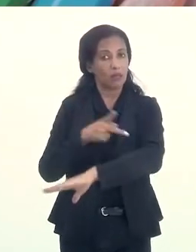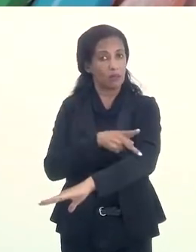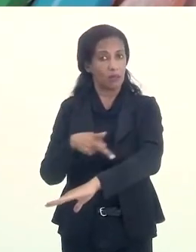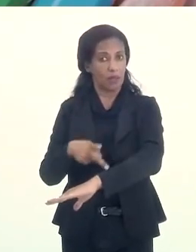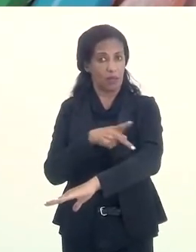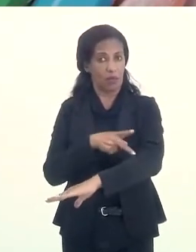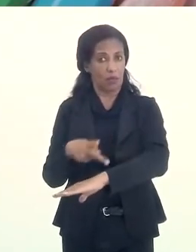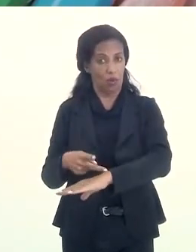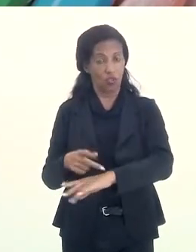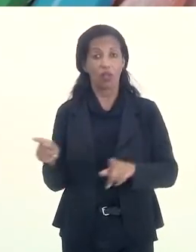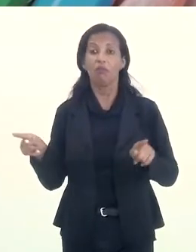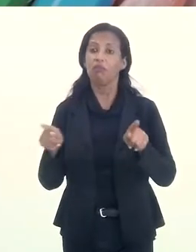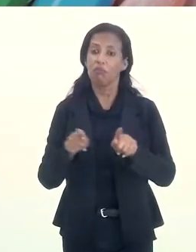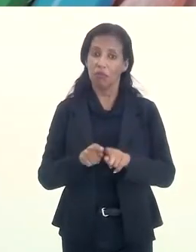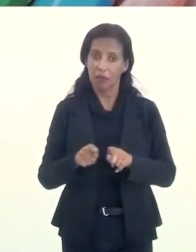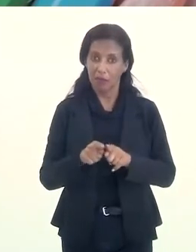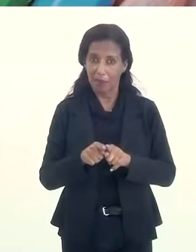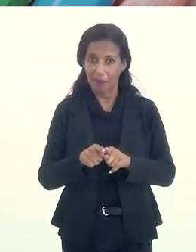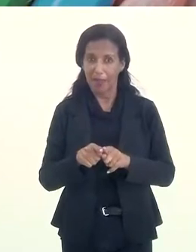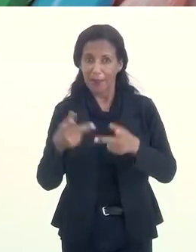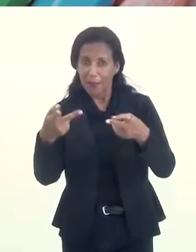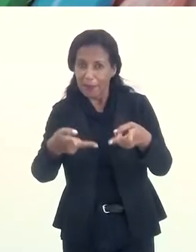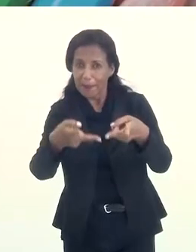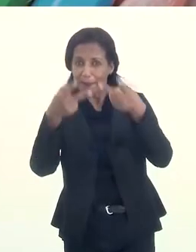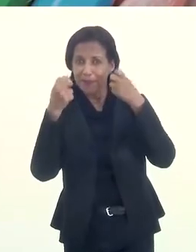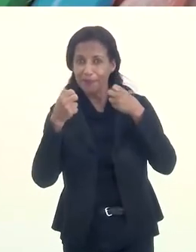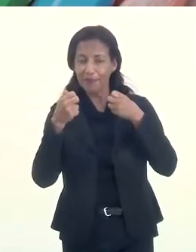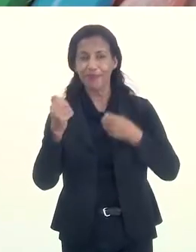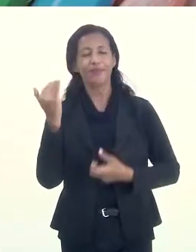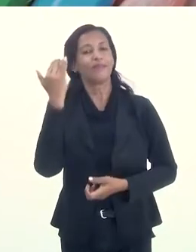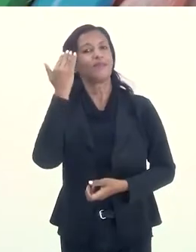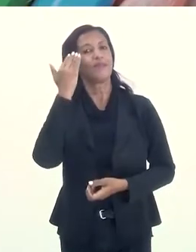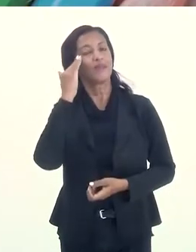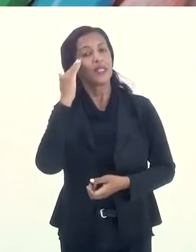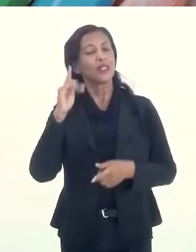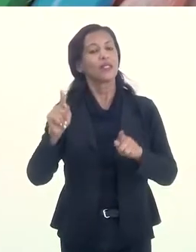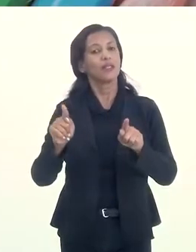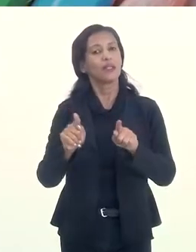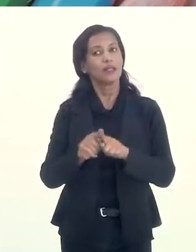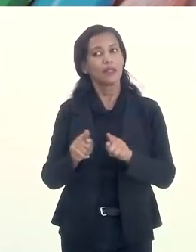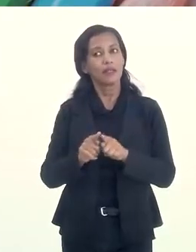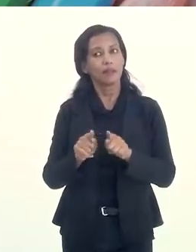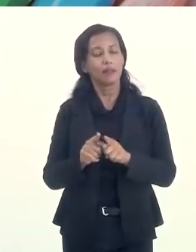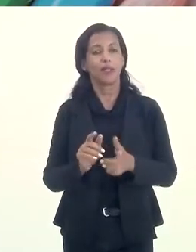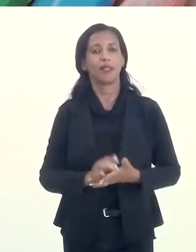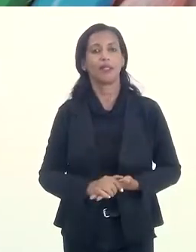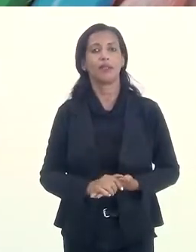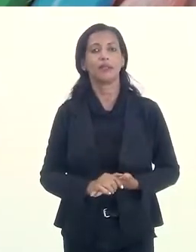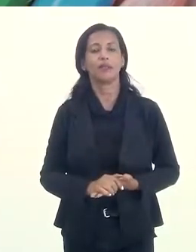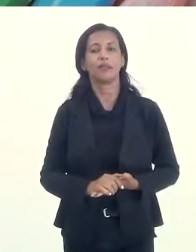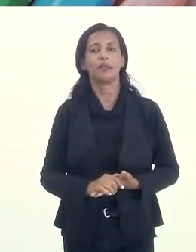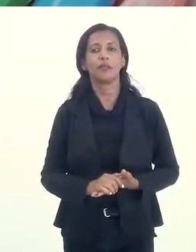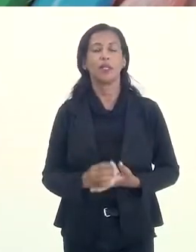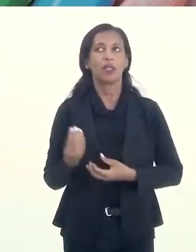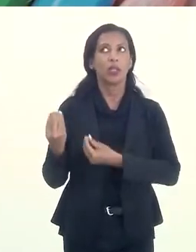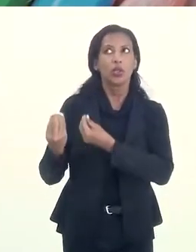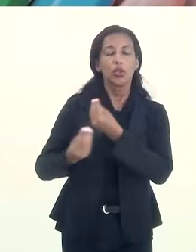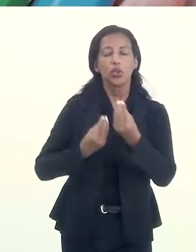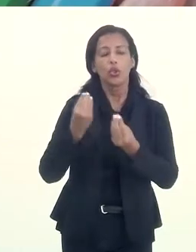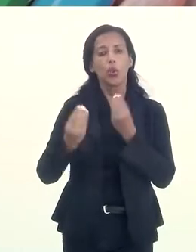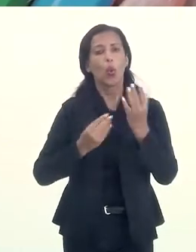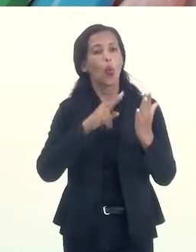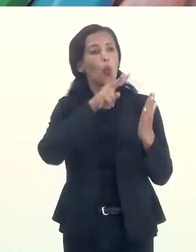prática pedagógica. E, além disso, o que eu capturei foi um entendimento também de